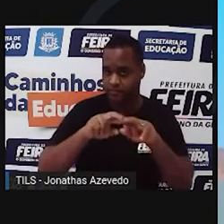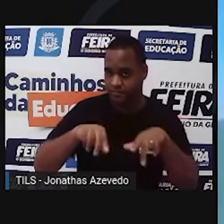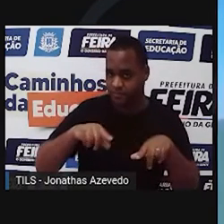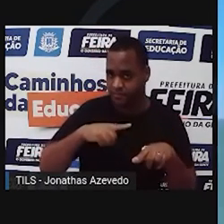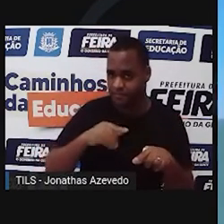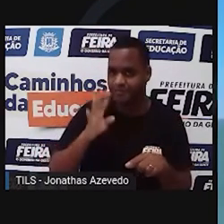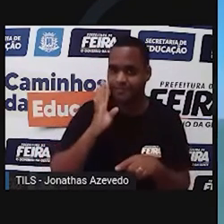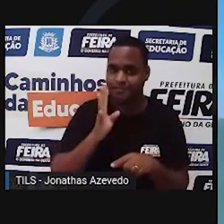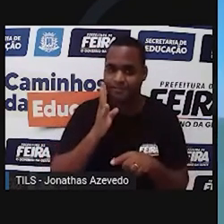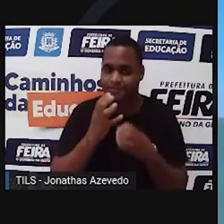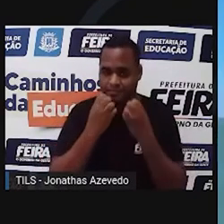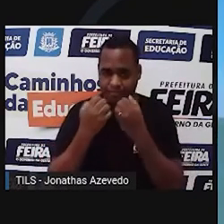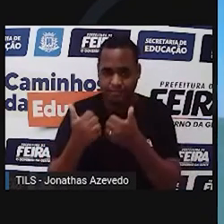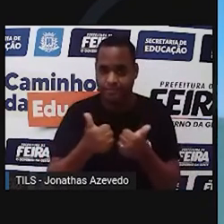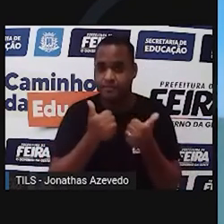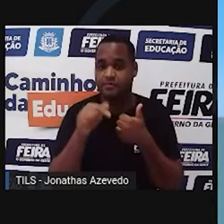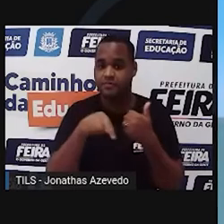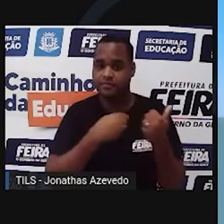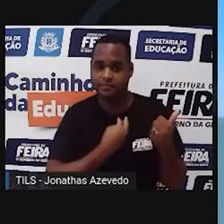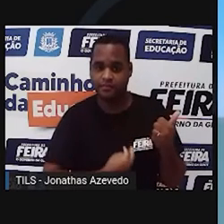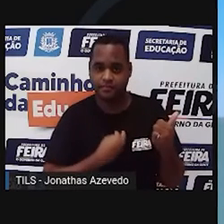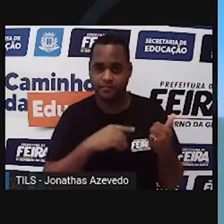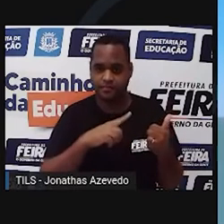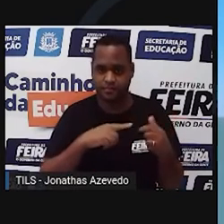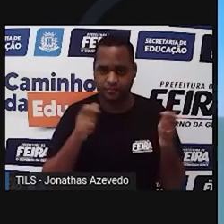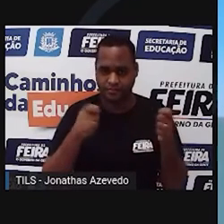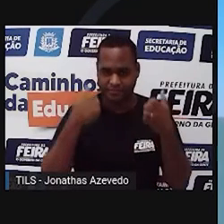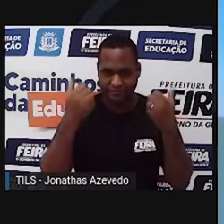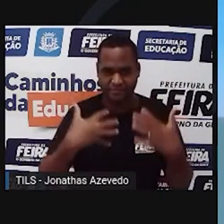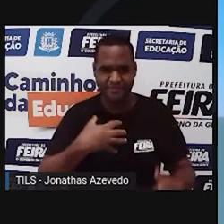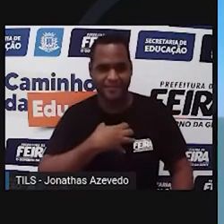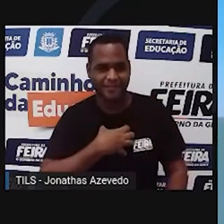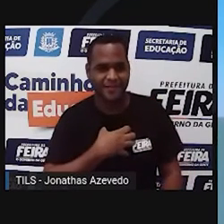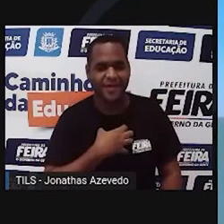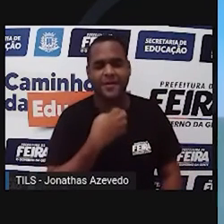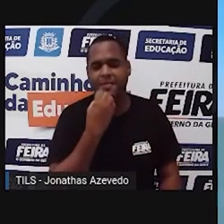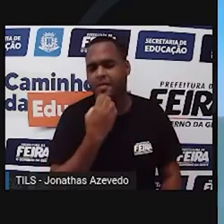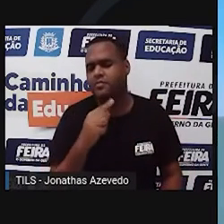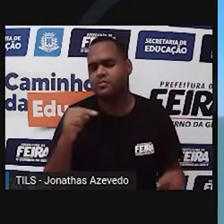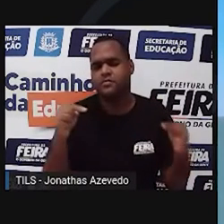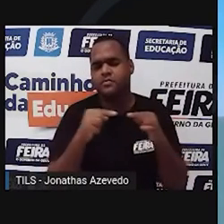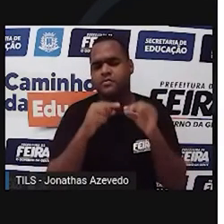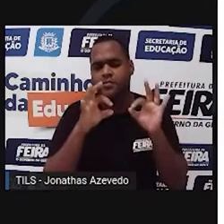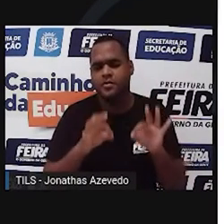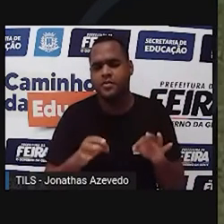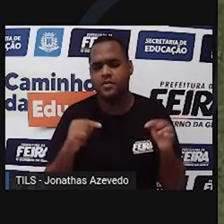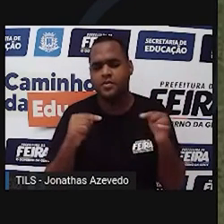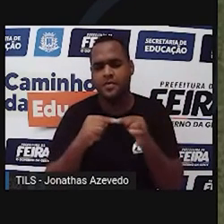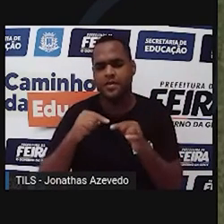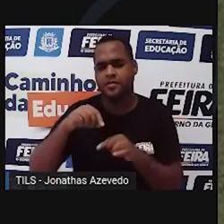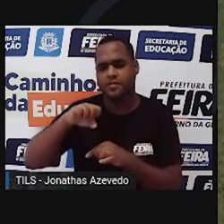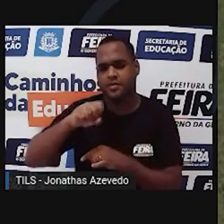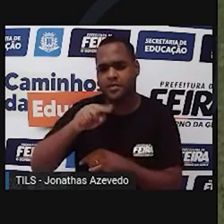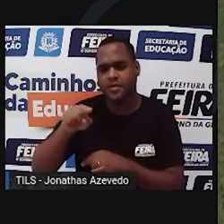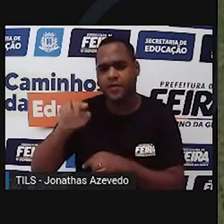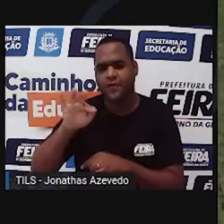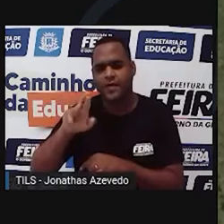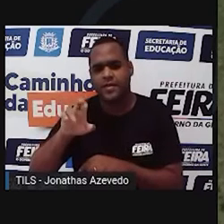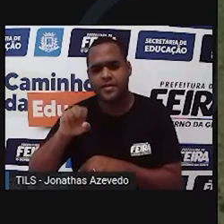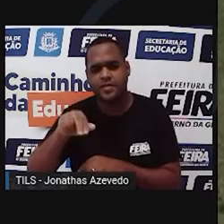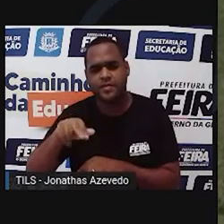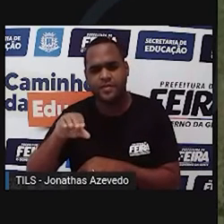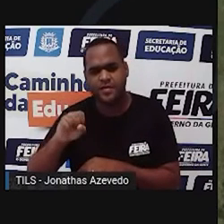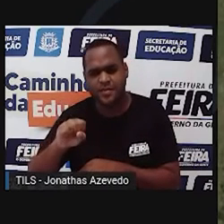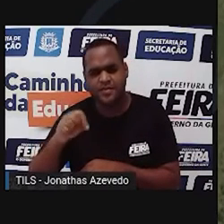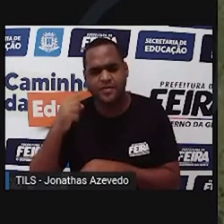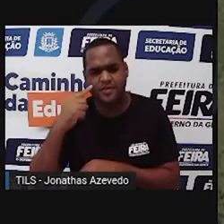devagar. E aqui estamos, no Sertão Baiano, mais exatamente no Médio São Francisco. Lembrando que o Rio São Francisco